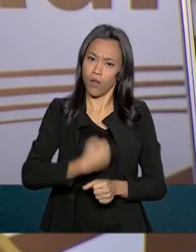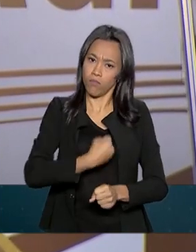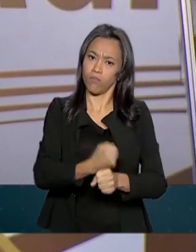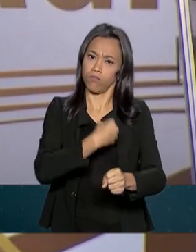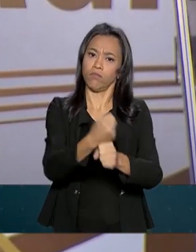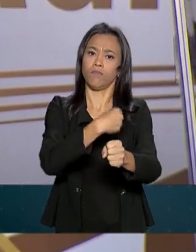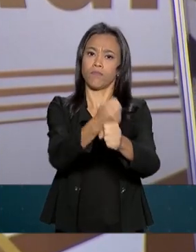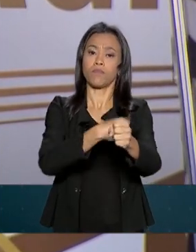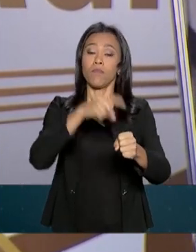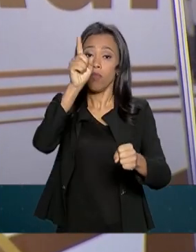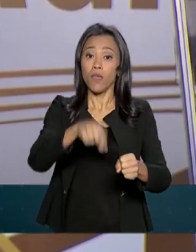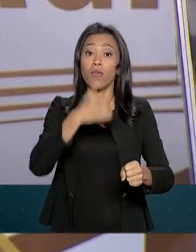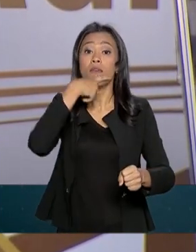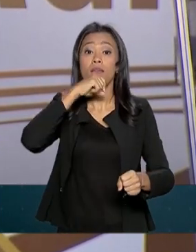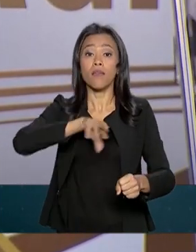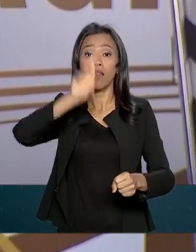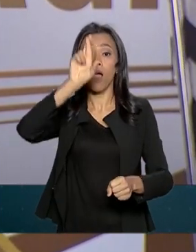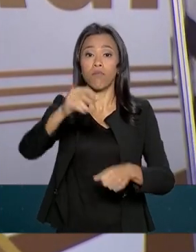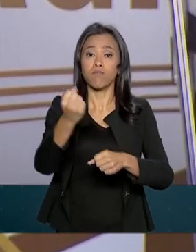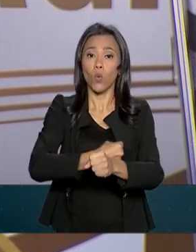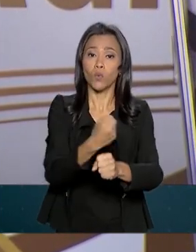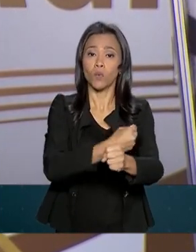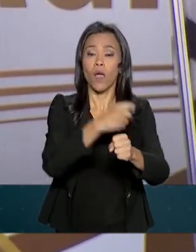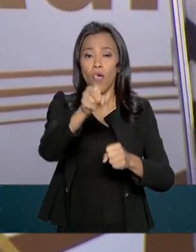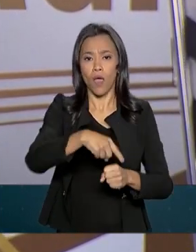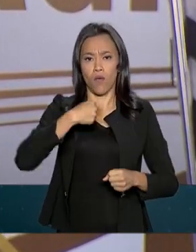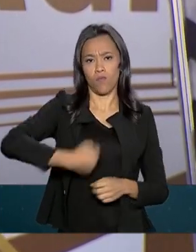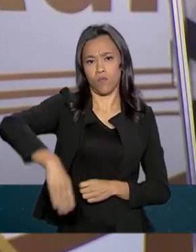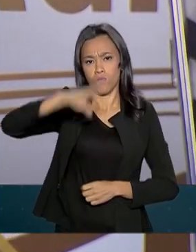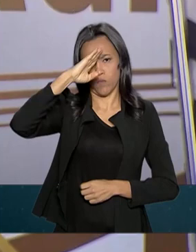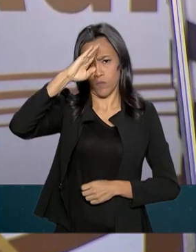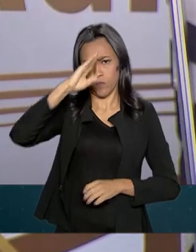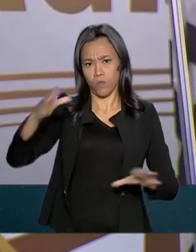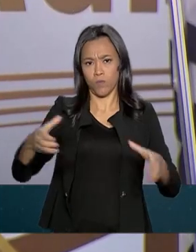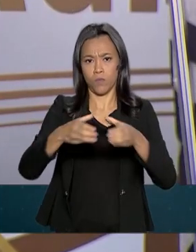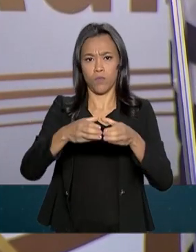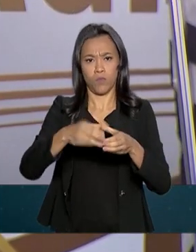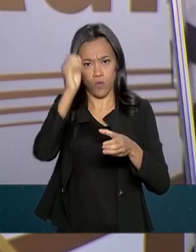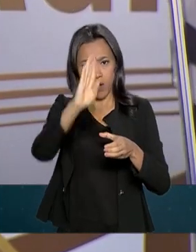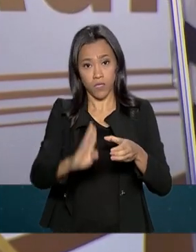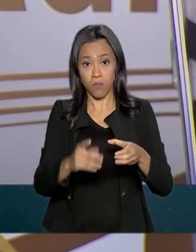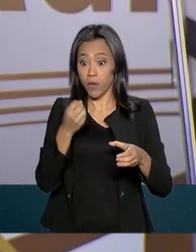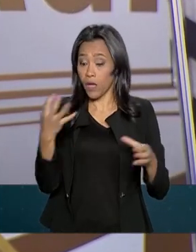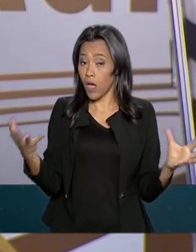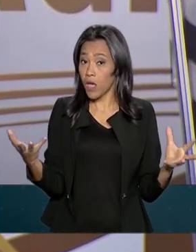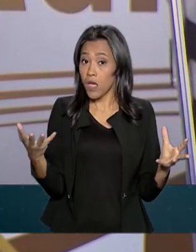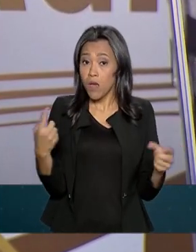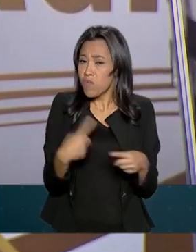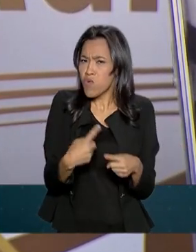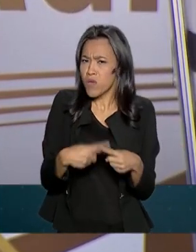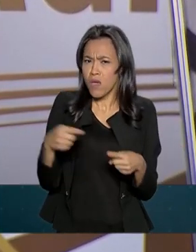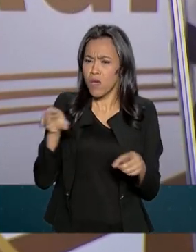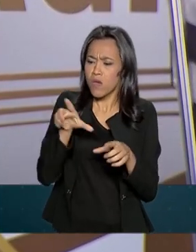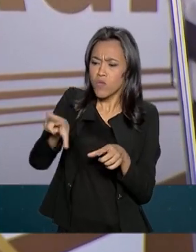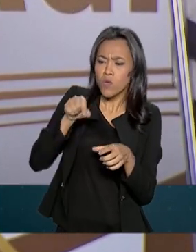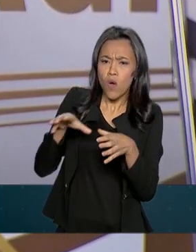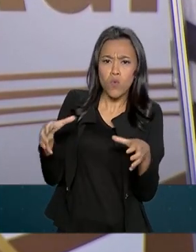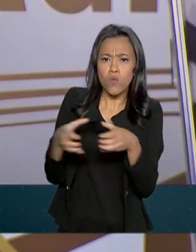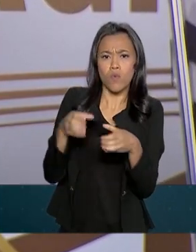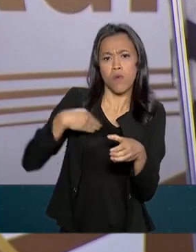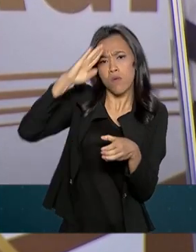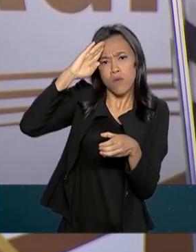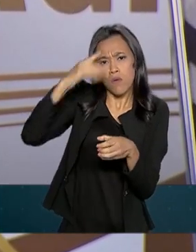pelo nosso Exército Brasileiro. Por que o nosso Exército? Além da excelência da qualidade, o preço bem lá embaixo,